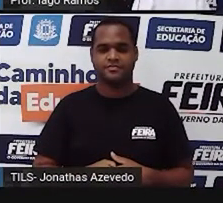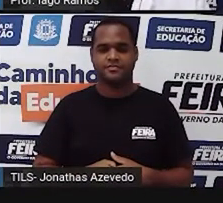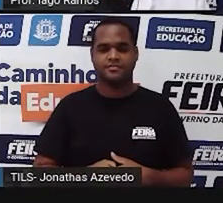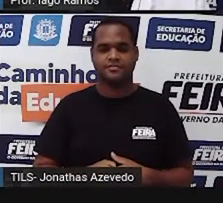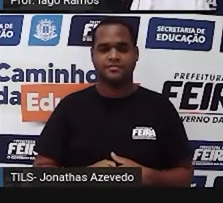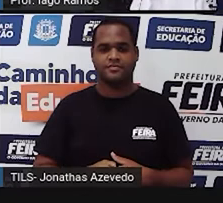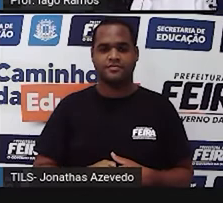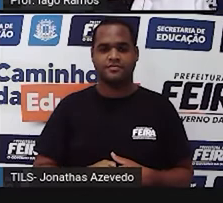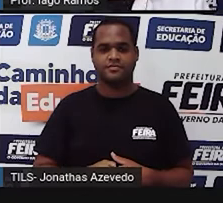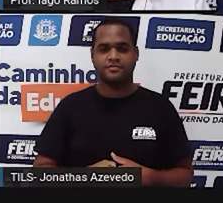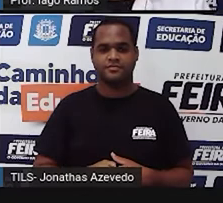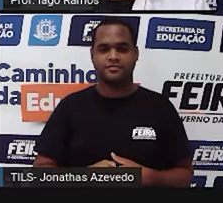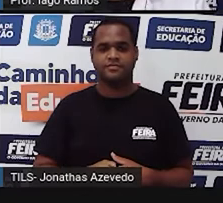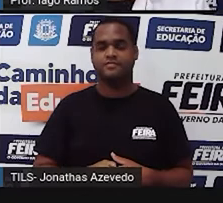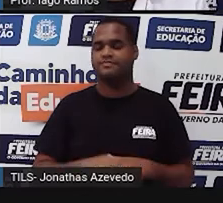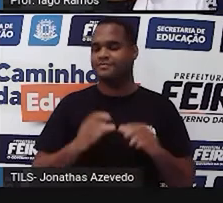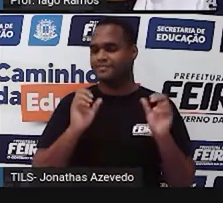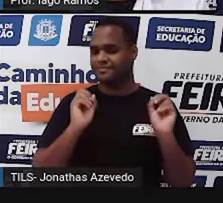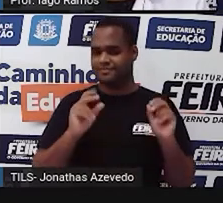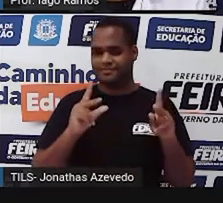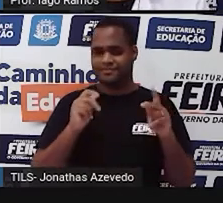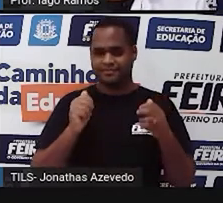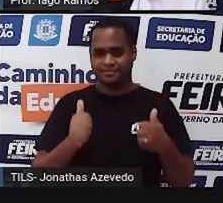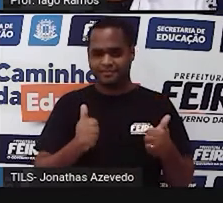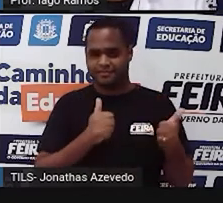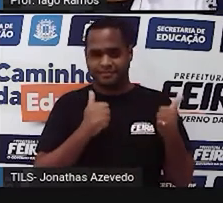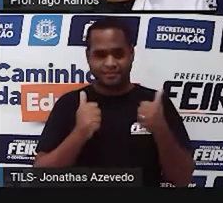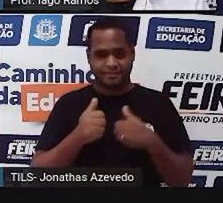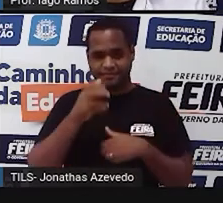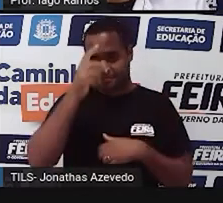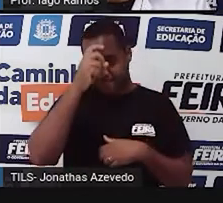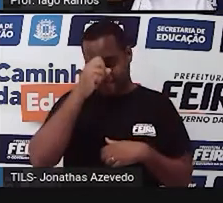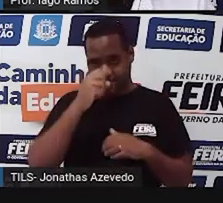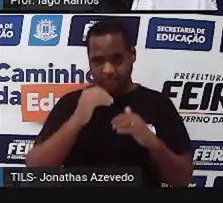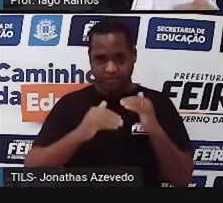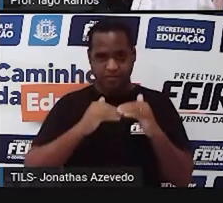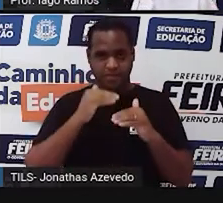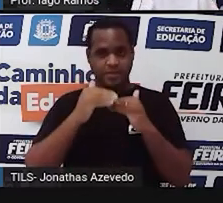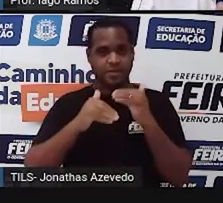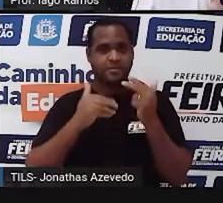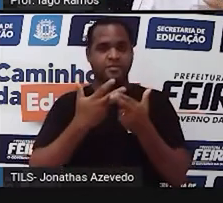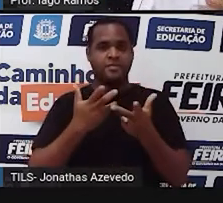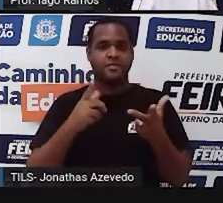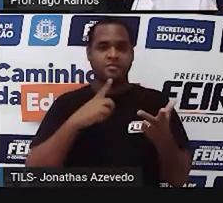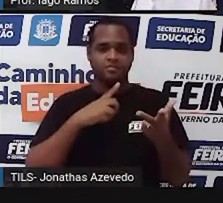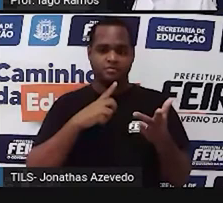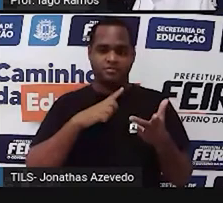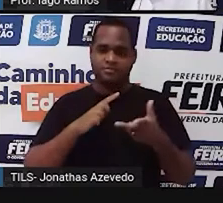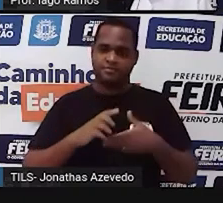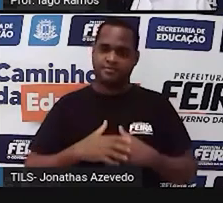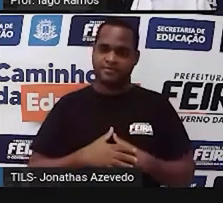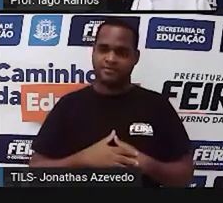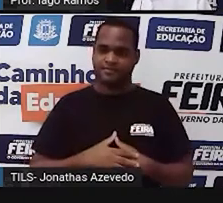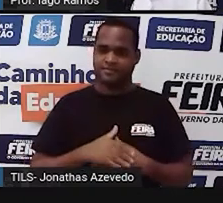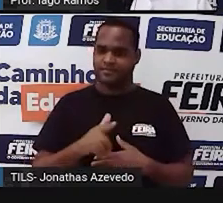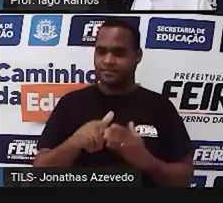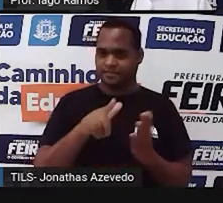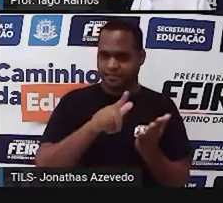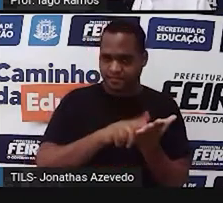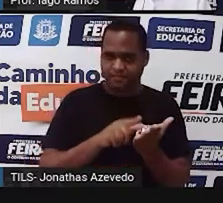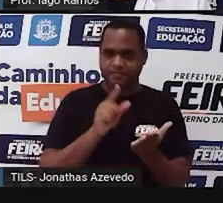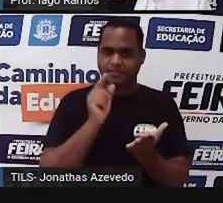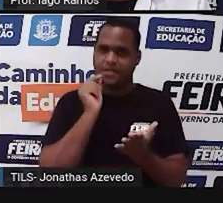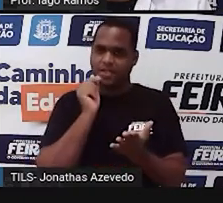Prontinho está aí a nossa trilha de aprendizagem, certo? Bom, pega papel, pega